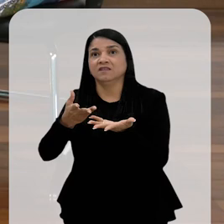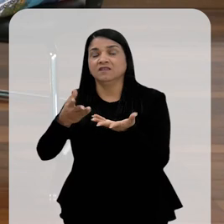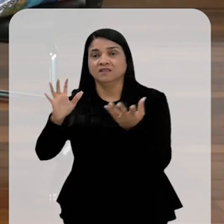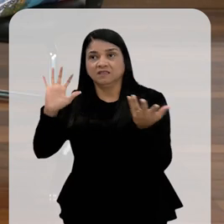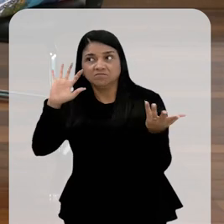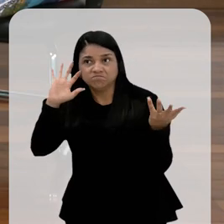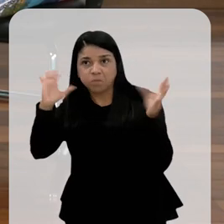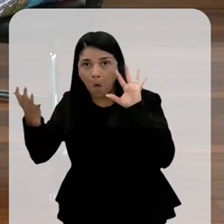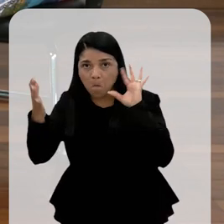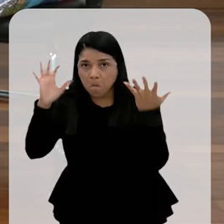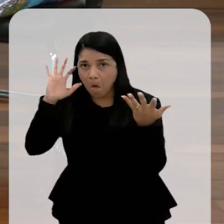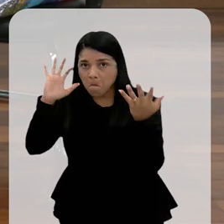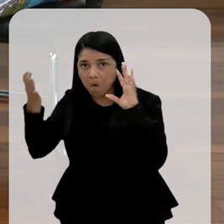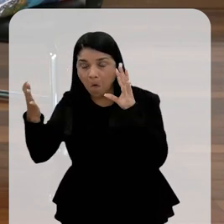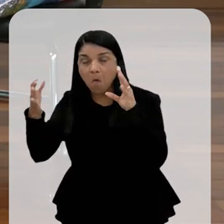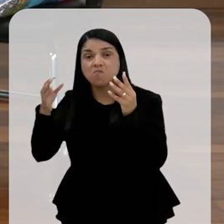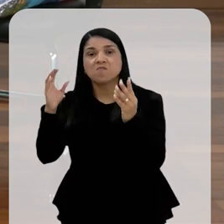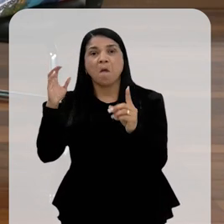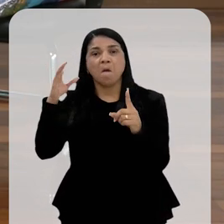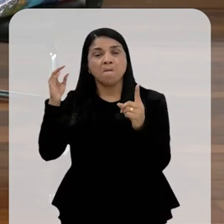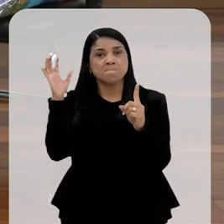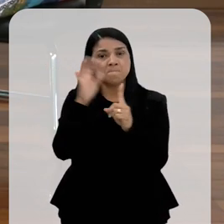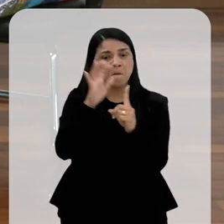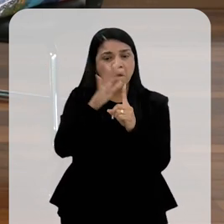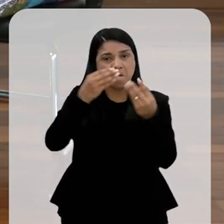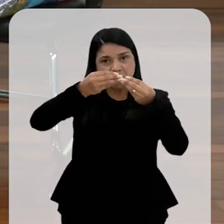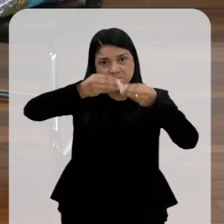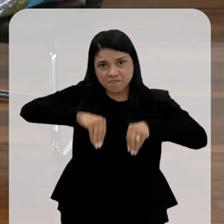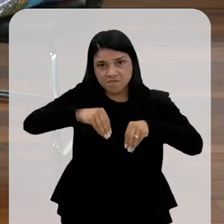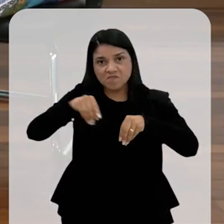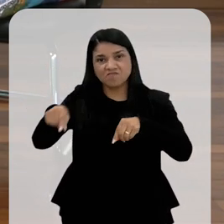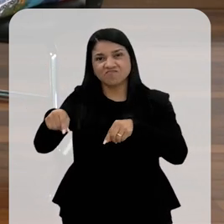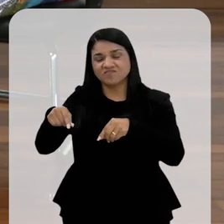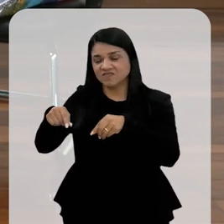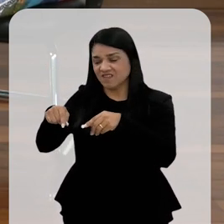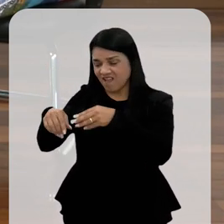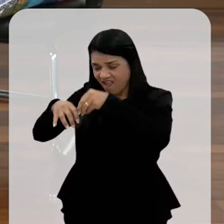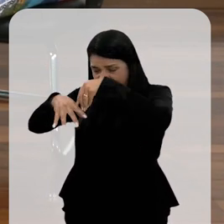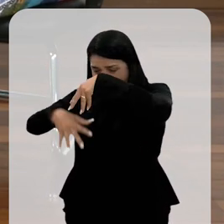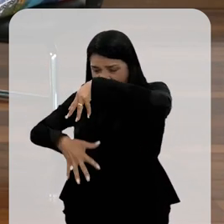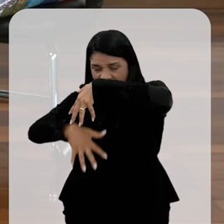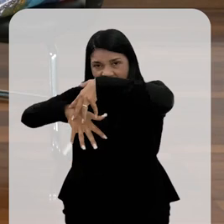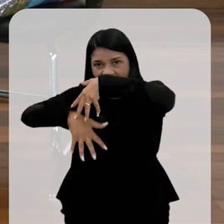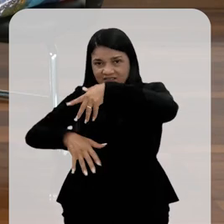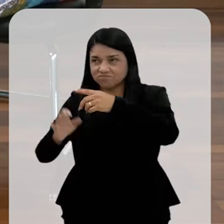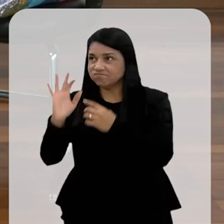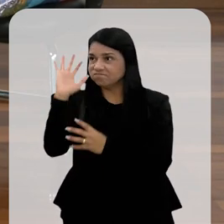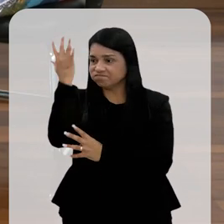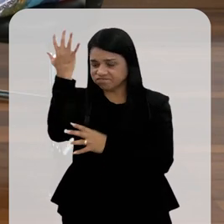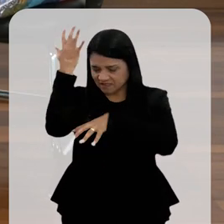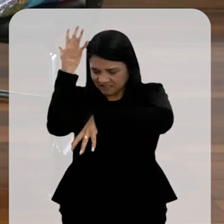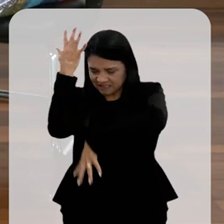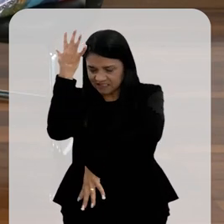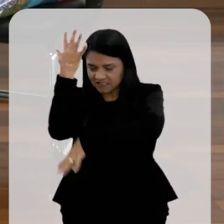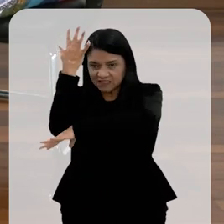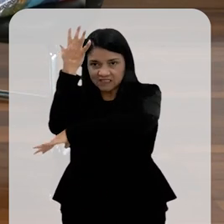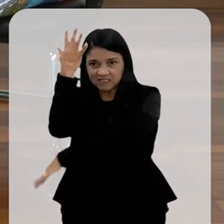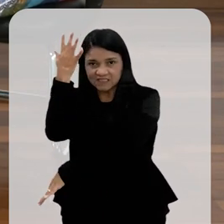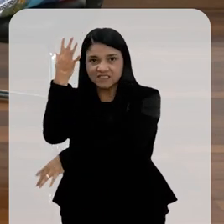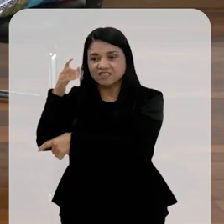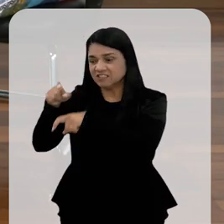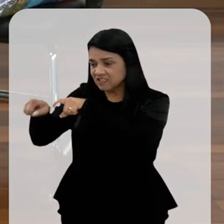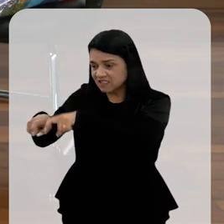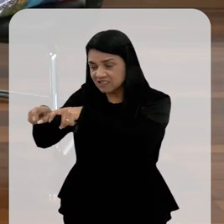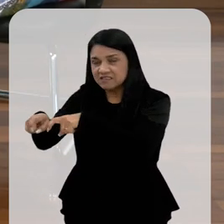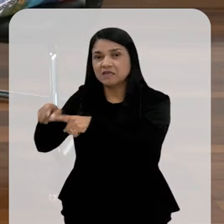atingido as produções a partir até do apodrecimento de raízes, de várias